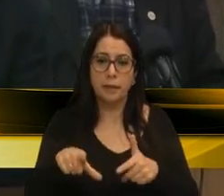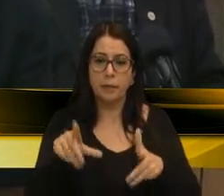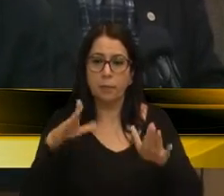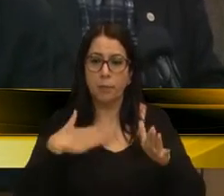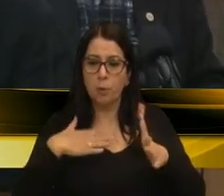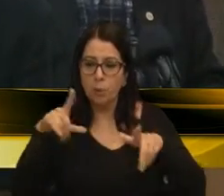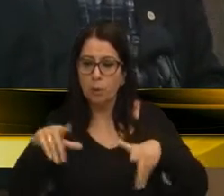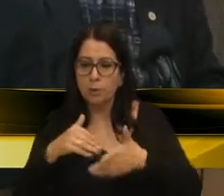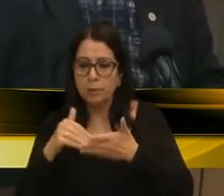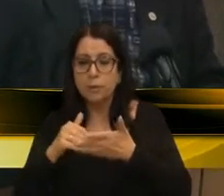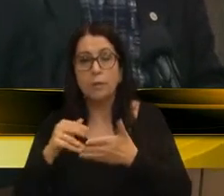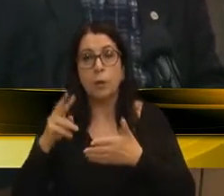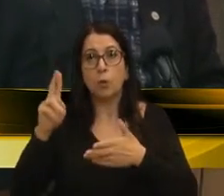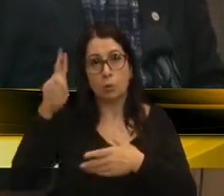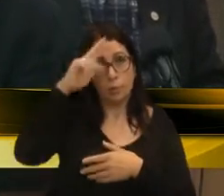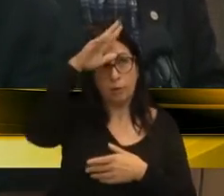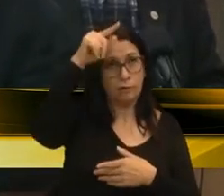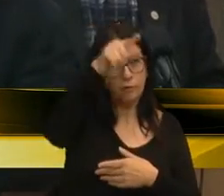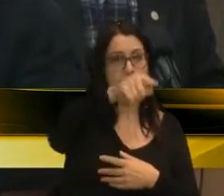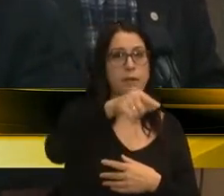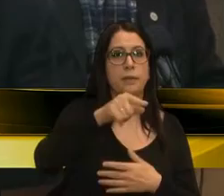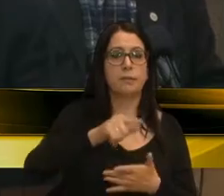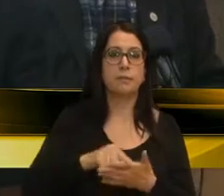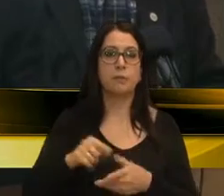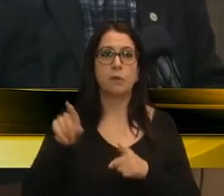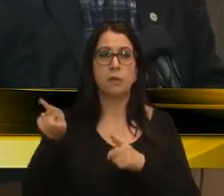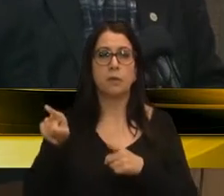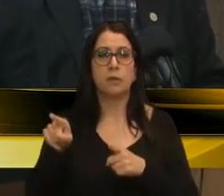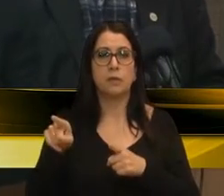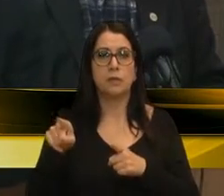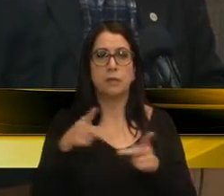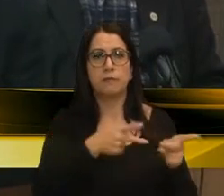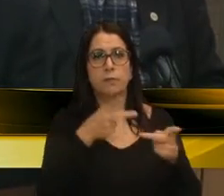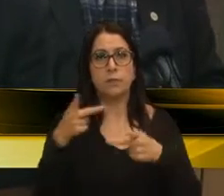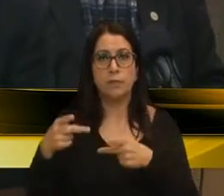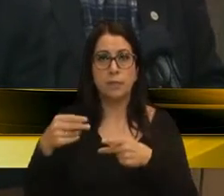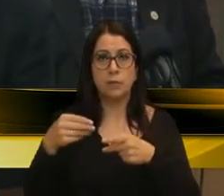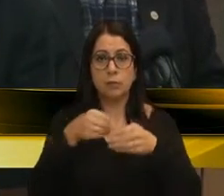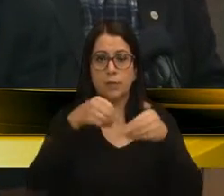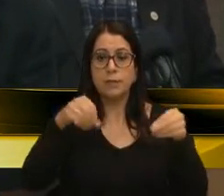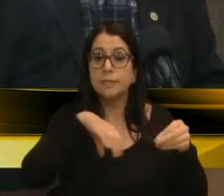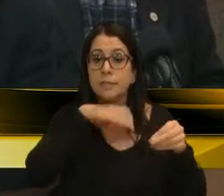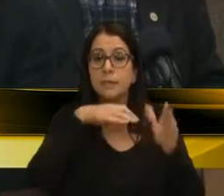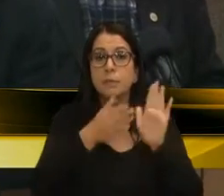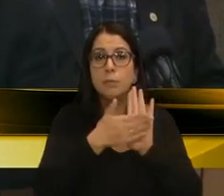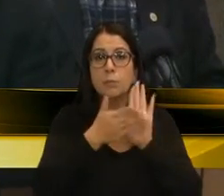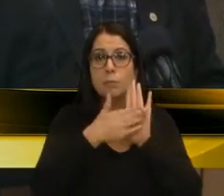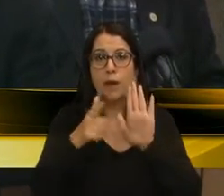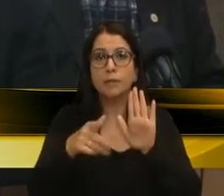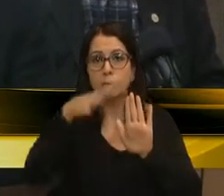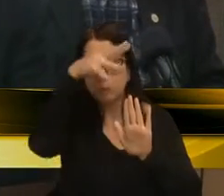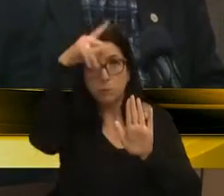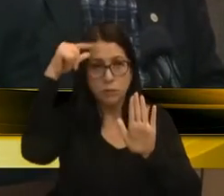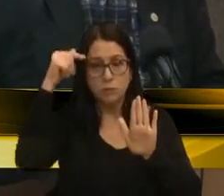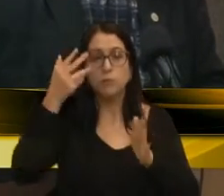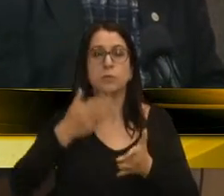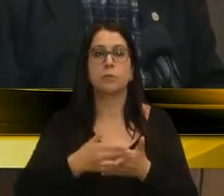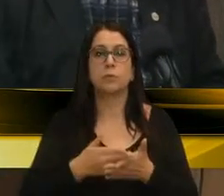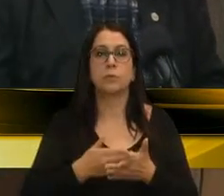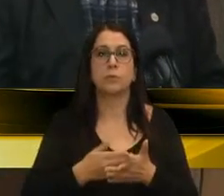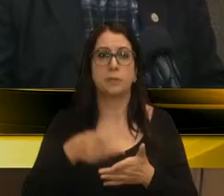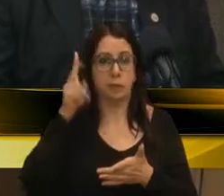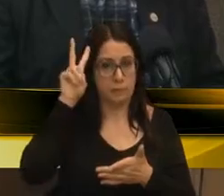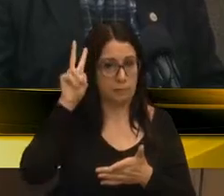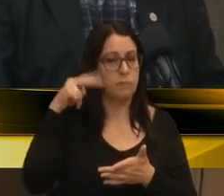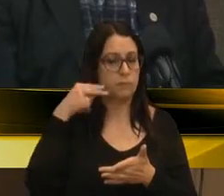do prefeito, lá no... visita nas áreas que foi proposta pelo Executivo Municipal, o senhor se